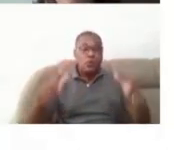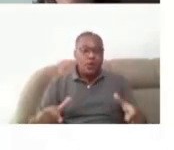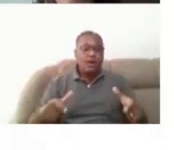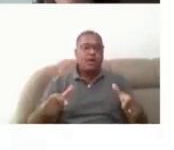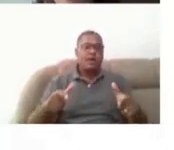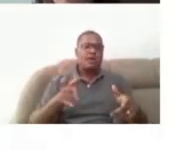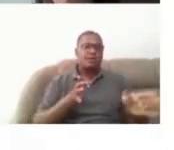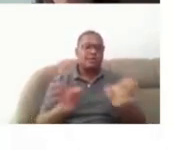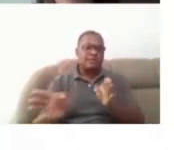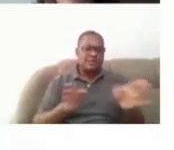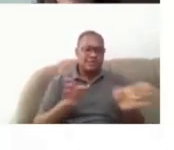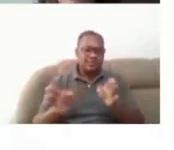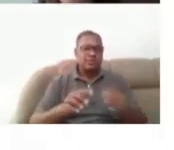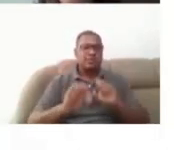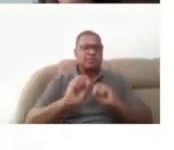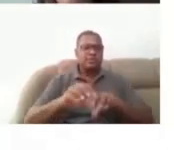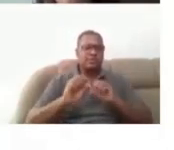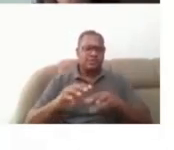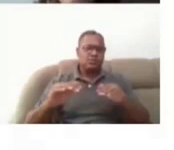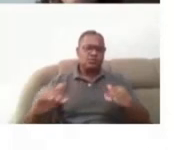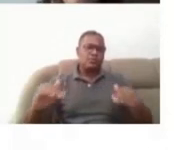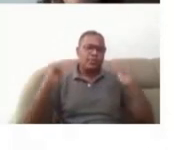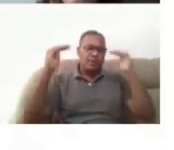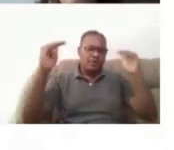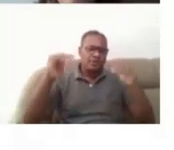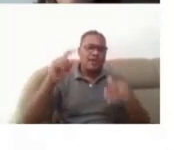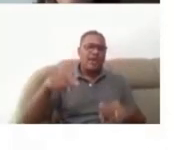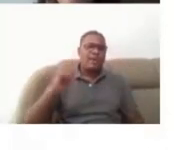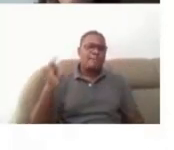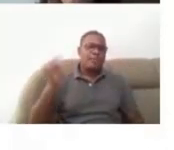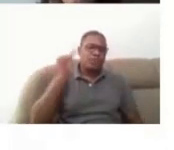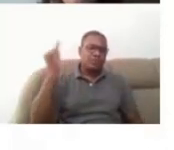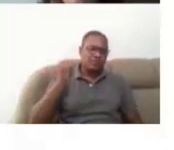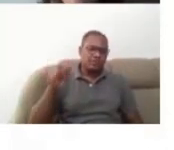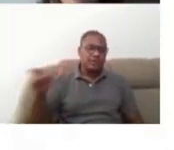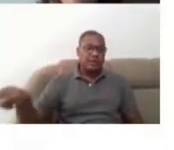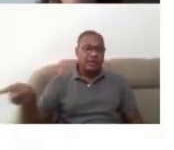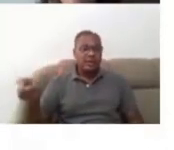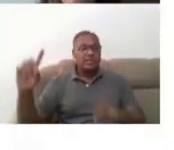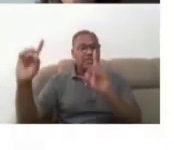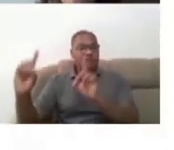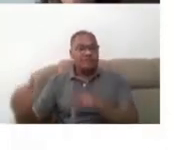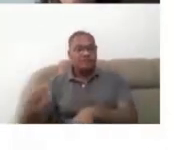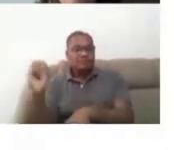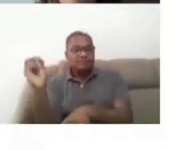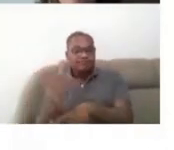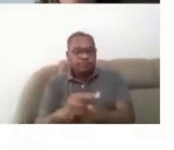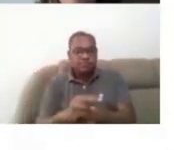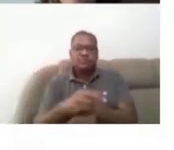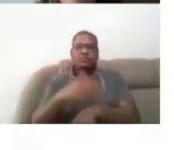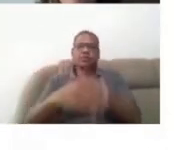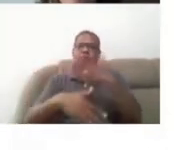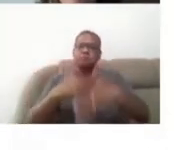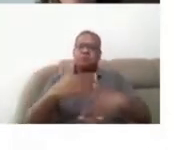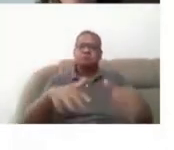no ensino superior é importante para ingresso e permanência do aluno com deficiência nesse meio.